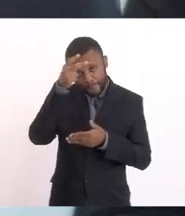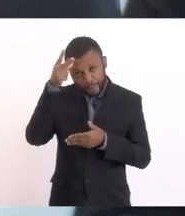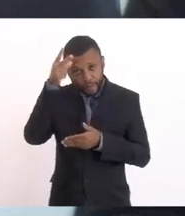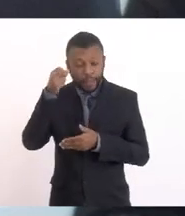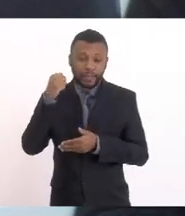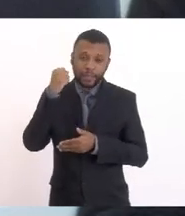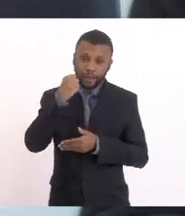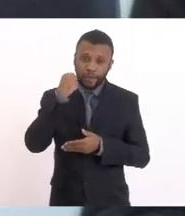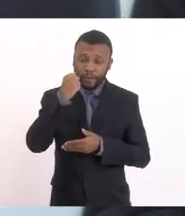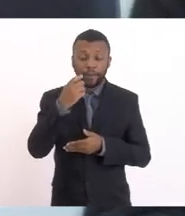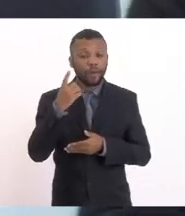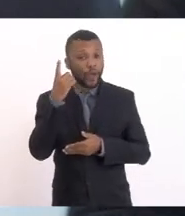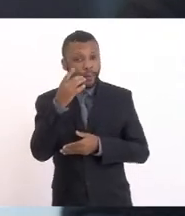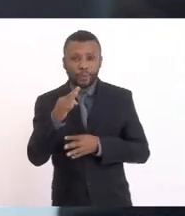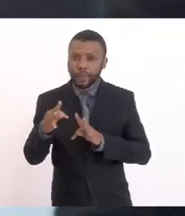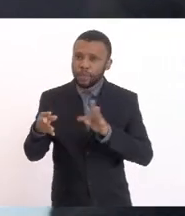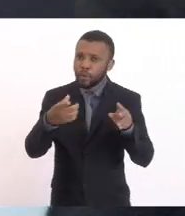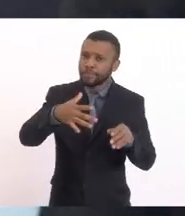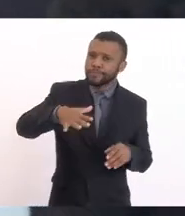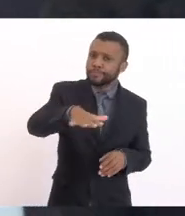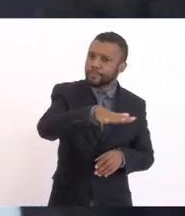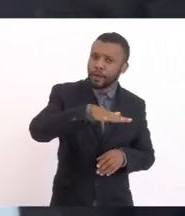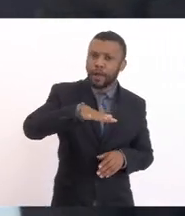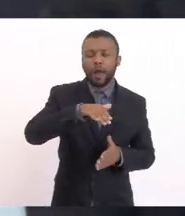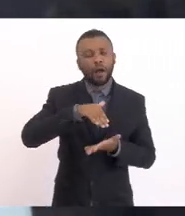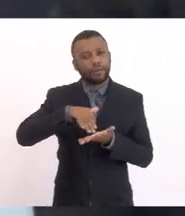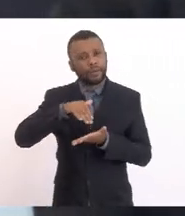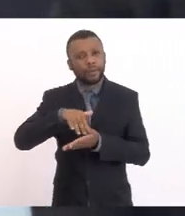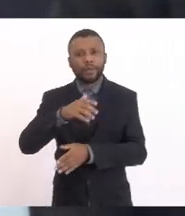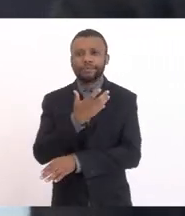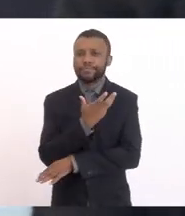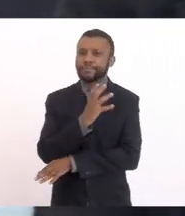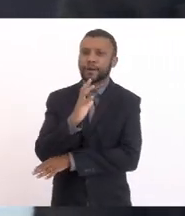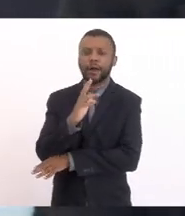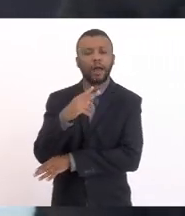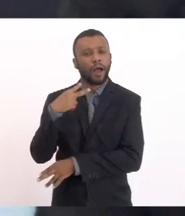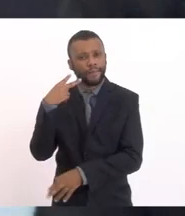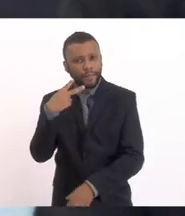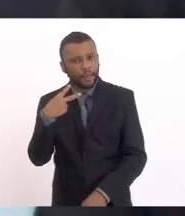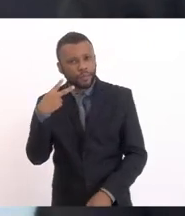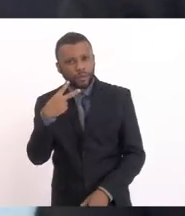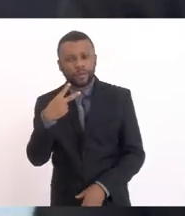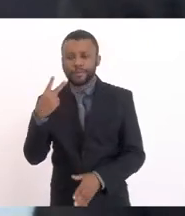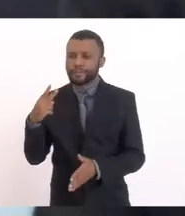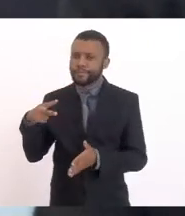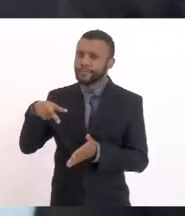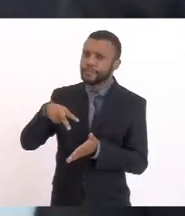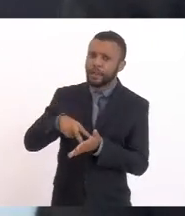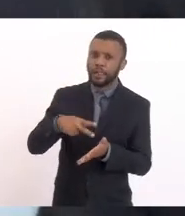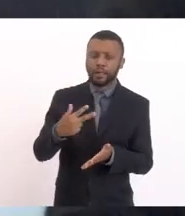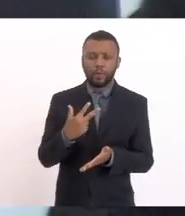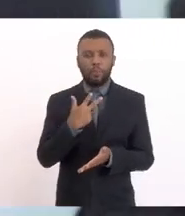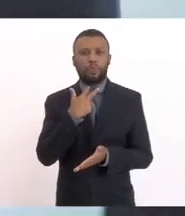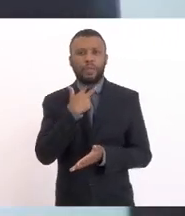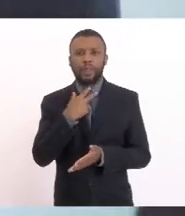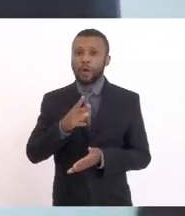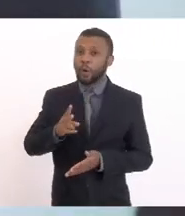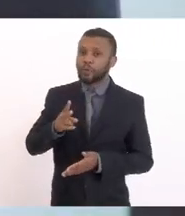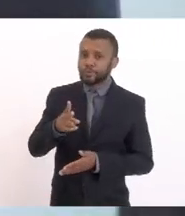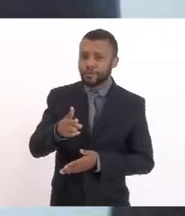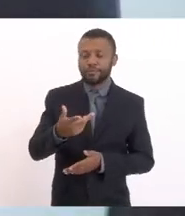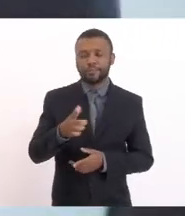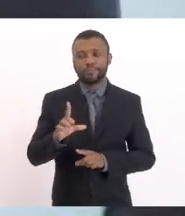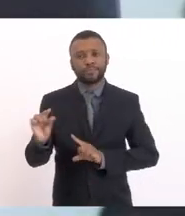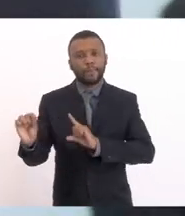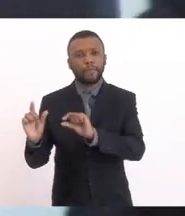todos os deputados Da região Aos secretários De meio ambiente Aos vereadores Que vieram aqui E não puderam continuar A